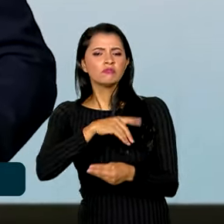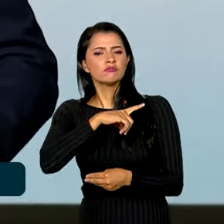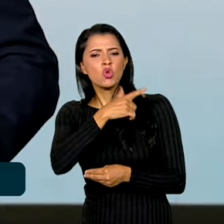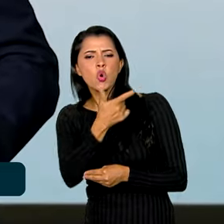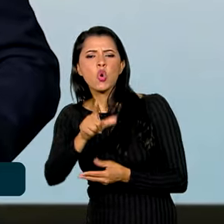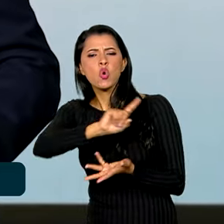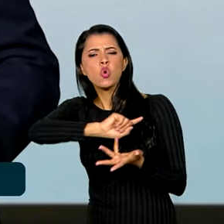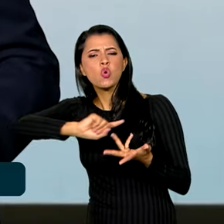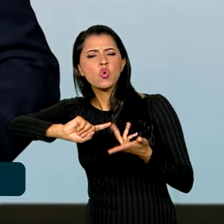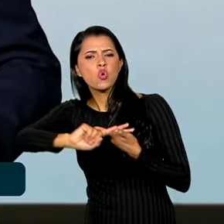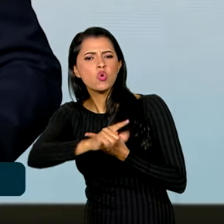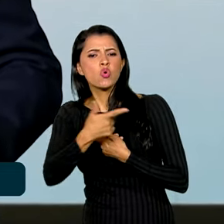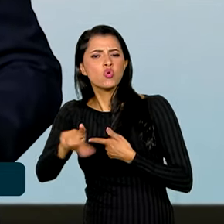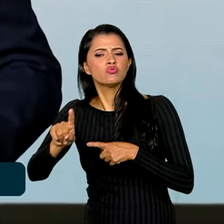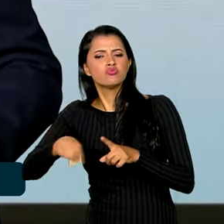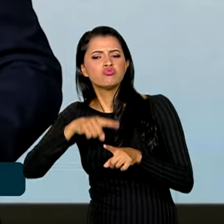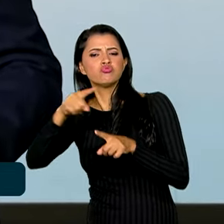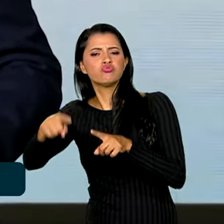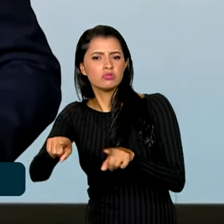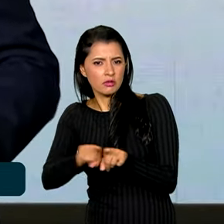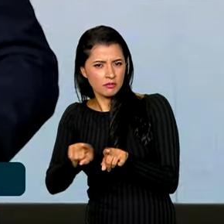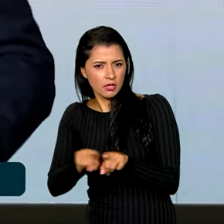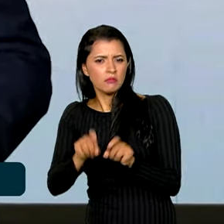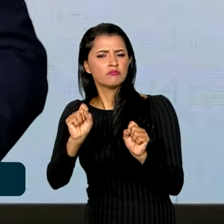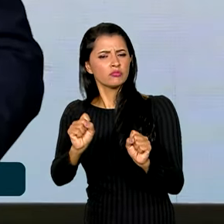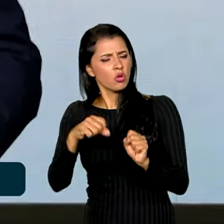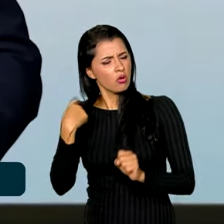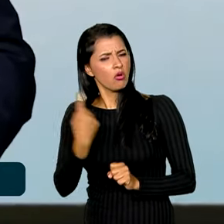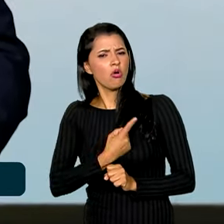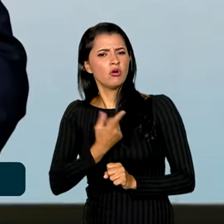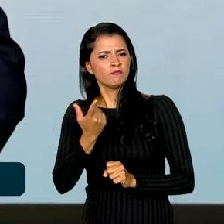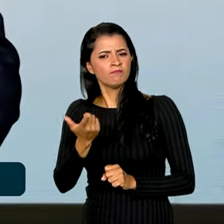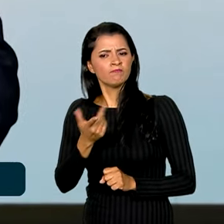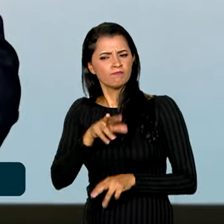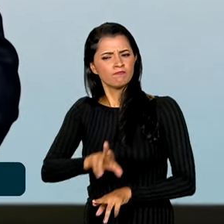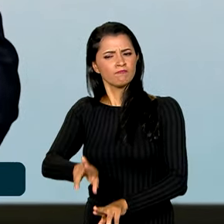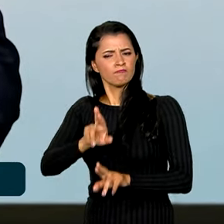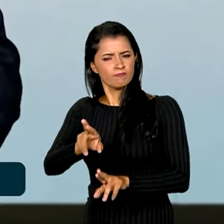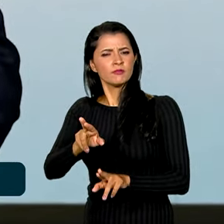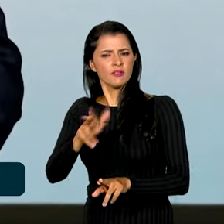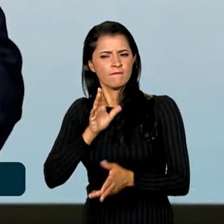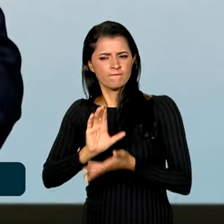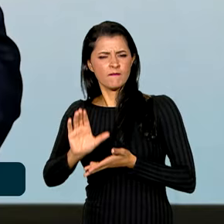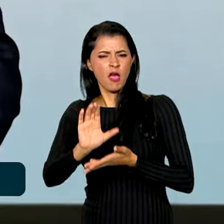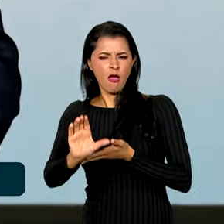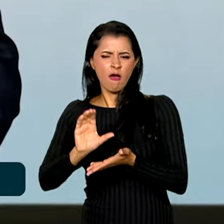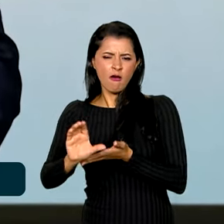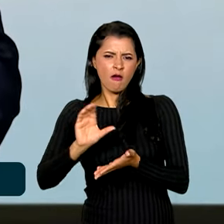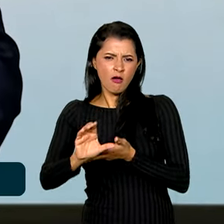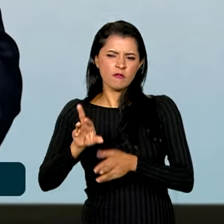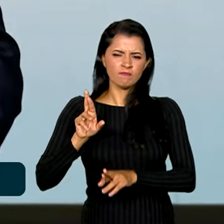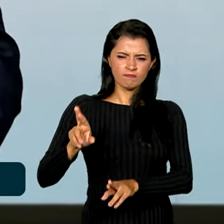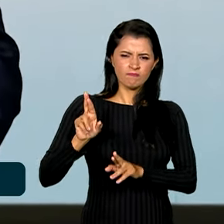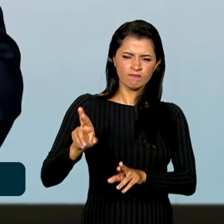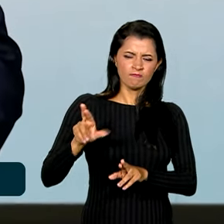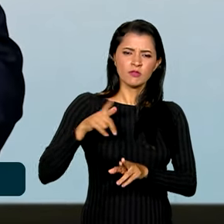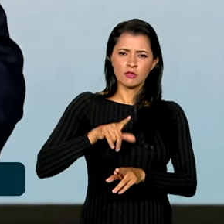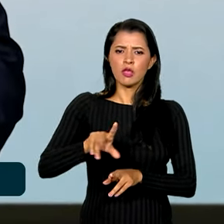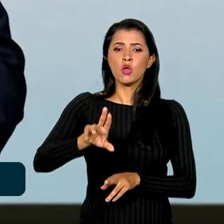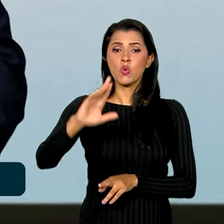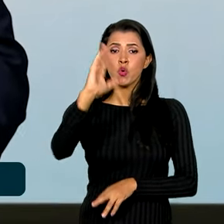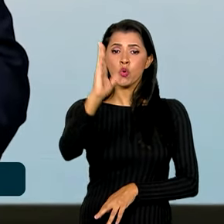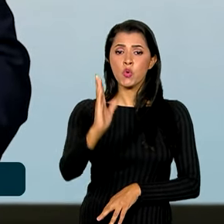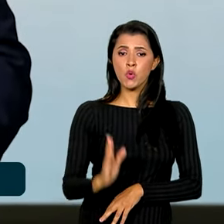outras fontes renováveis, possamos apostar nossas fichas que o